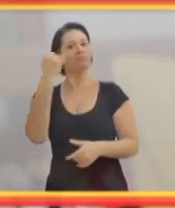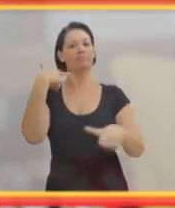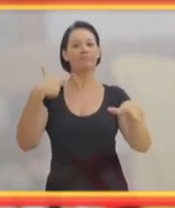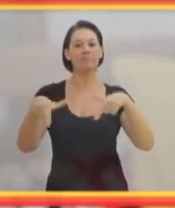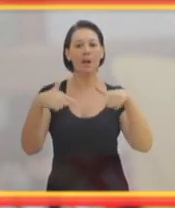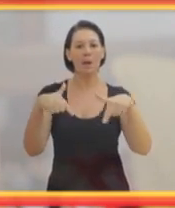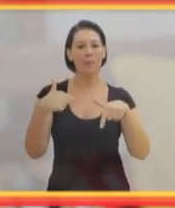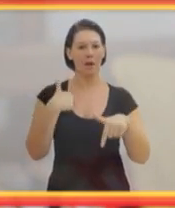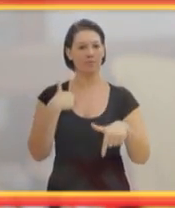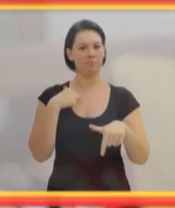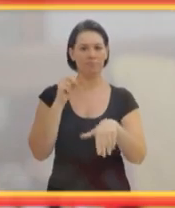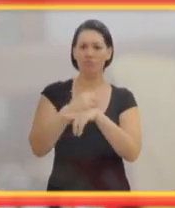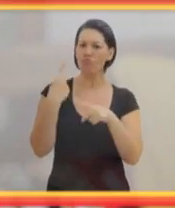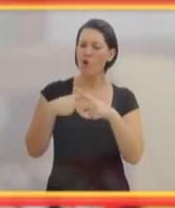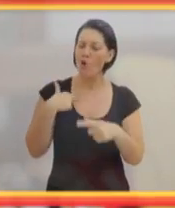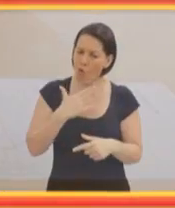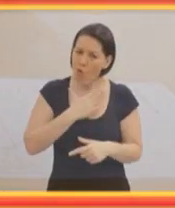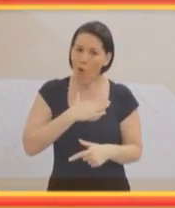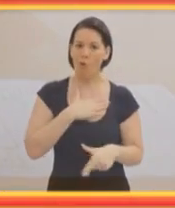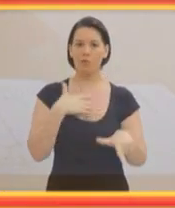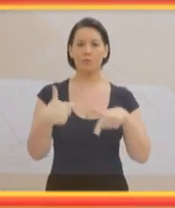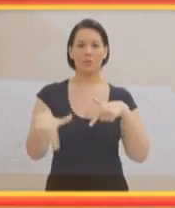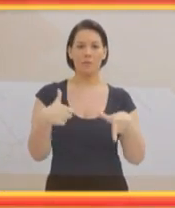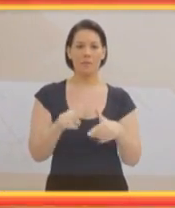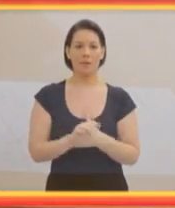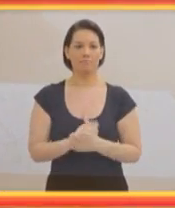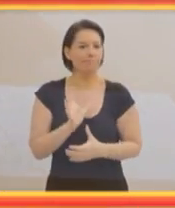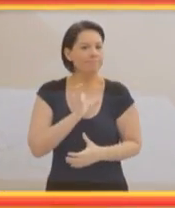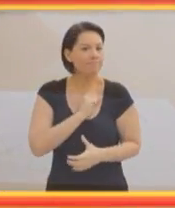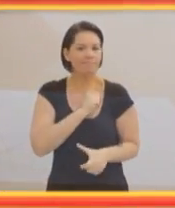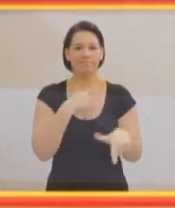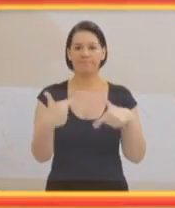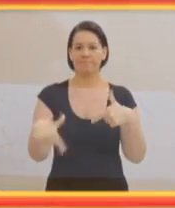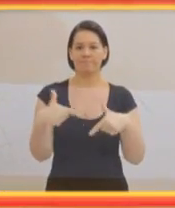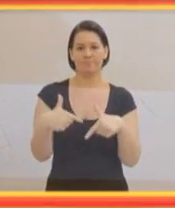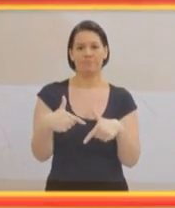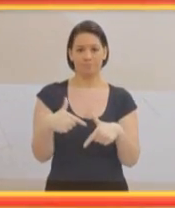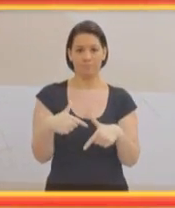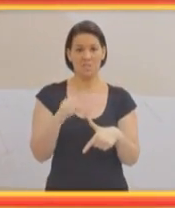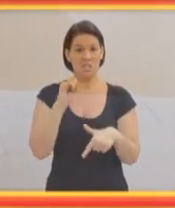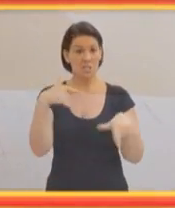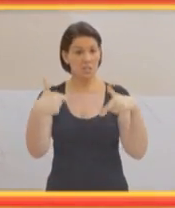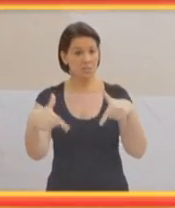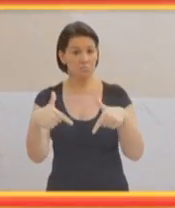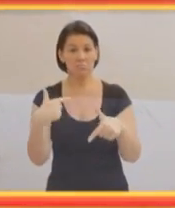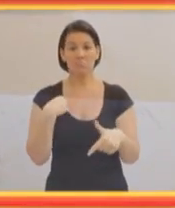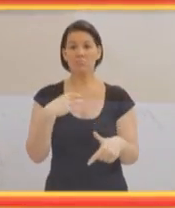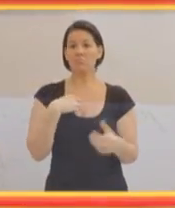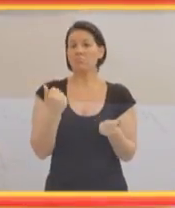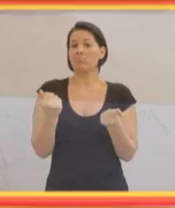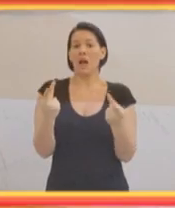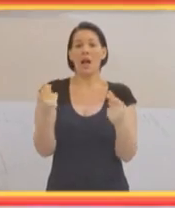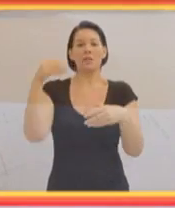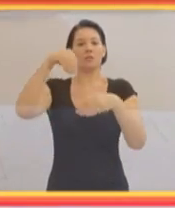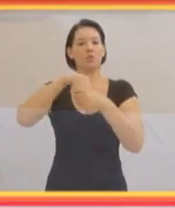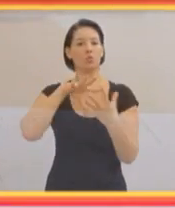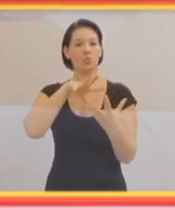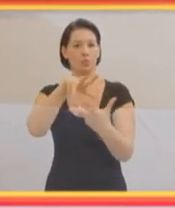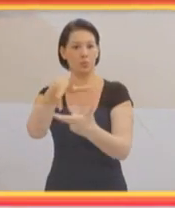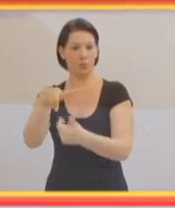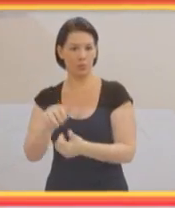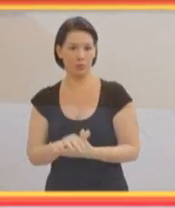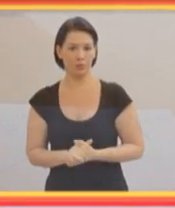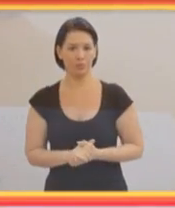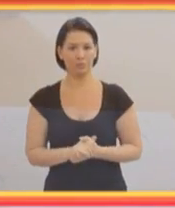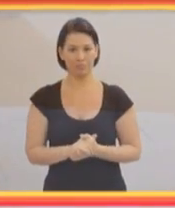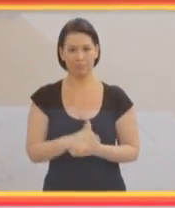ficam até assim, nossa, bacana. A importância de trabalhar para mim, porque eu gosto de trabalhar, eu adoro trabalhar. Se eu não estiver